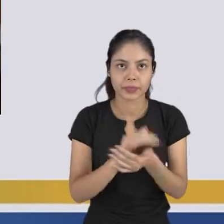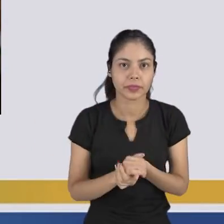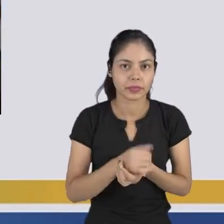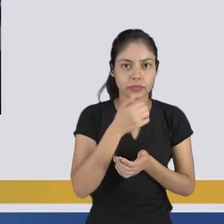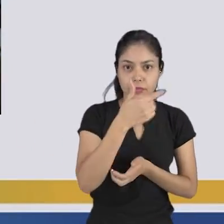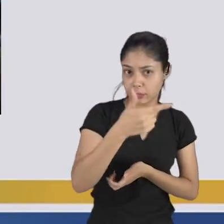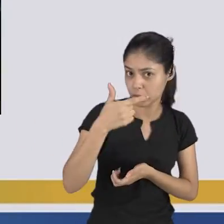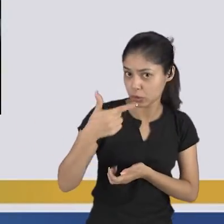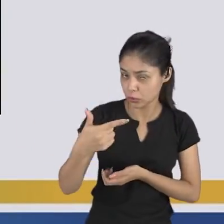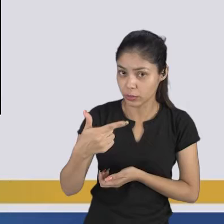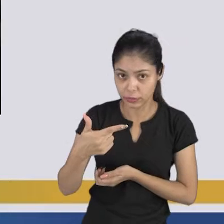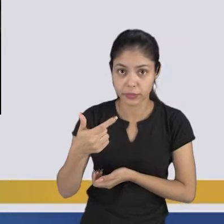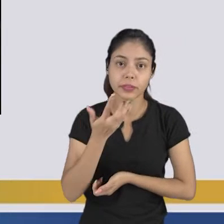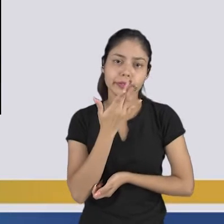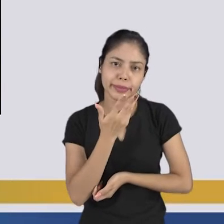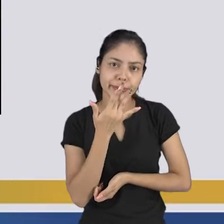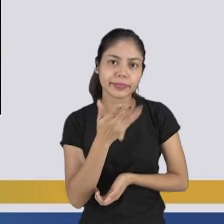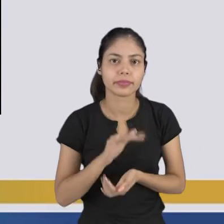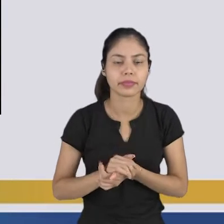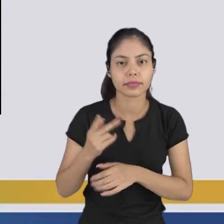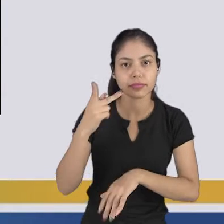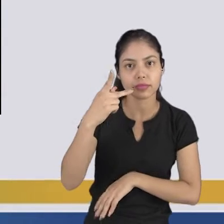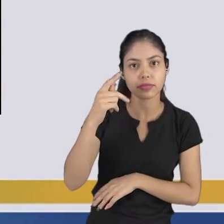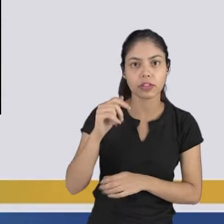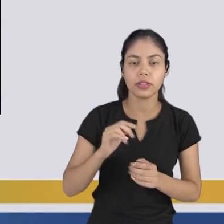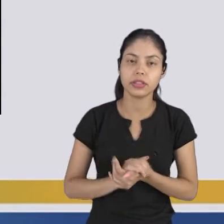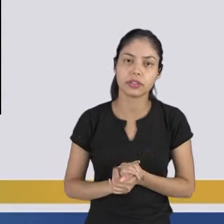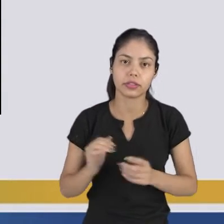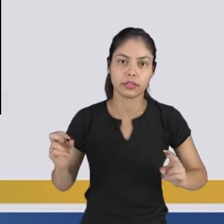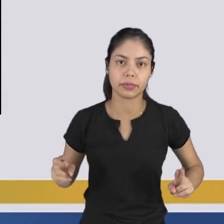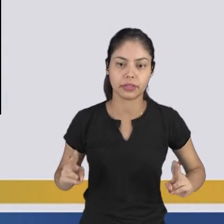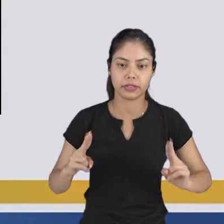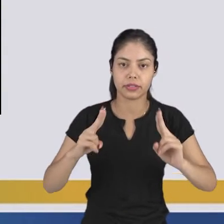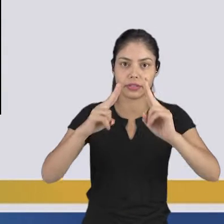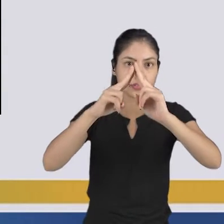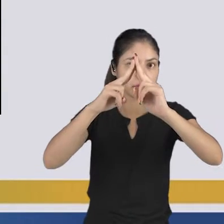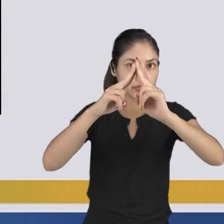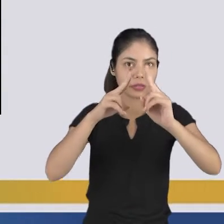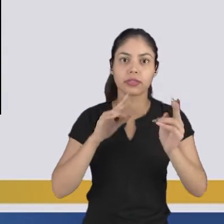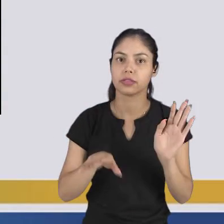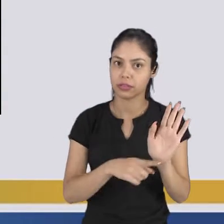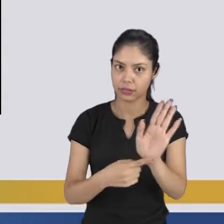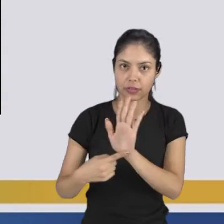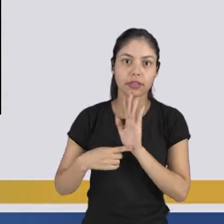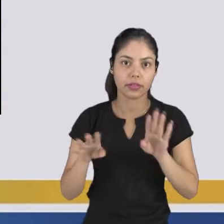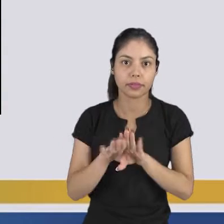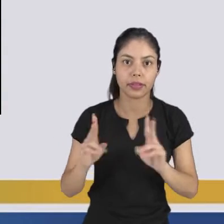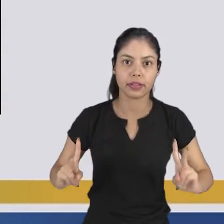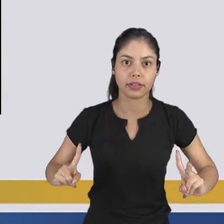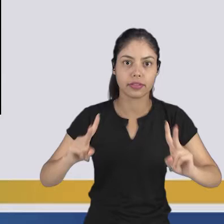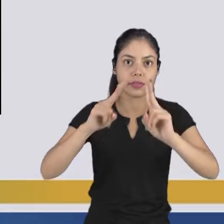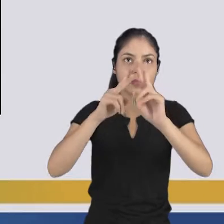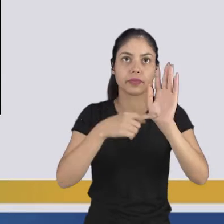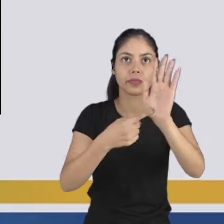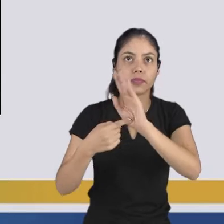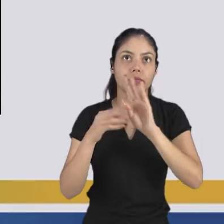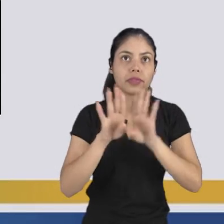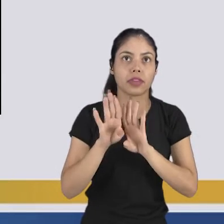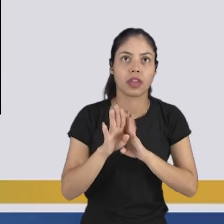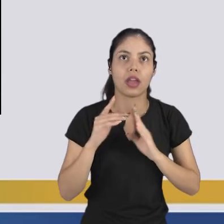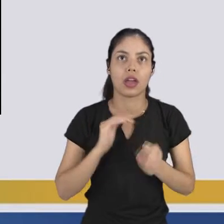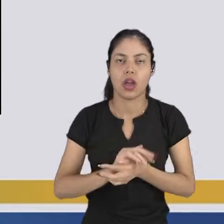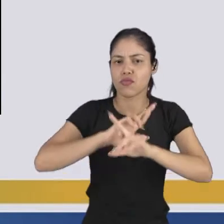de fevereiro em Paris, a exposição Van Gogh Starry Night está em cartaz no Centro de Artes Atelier de Lumière. O